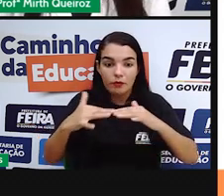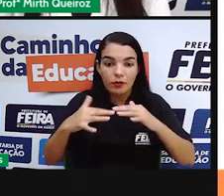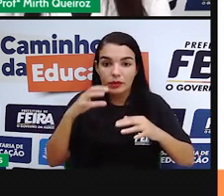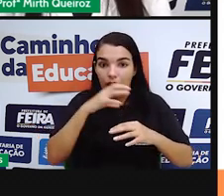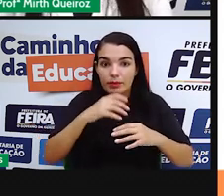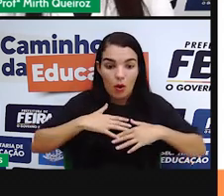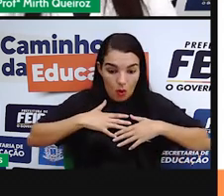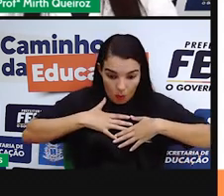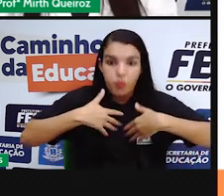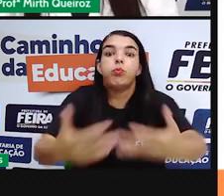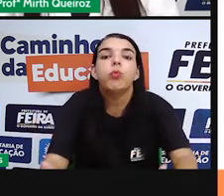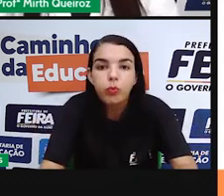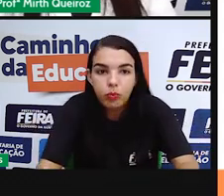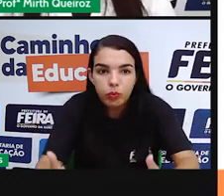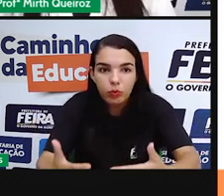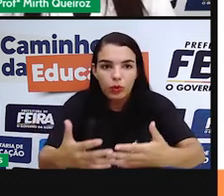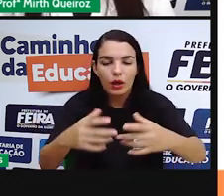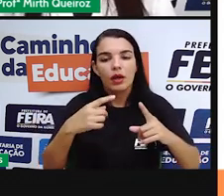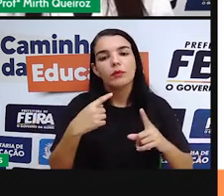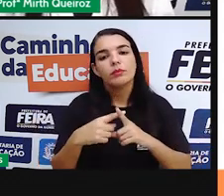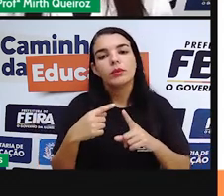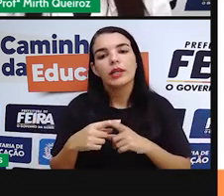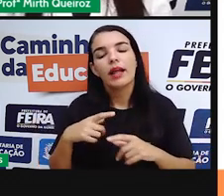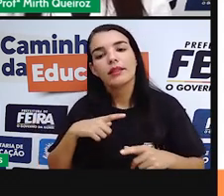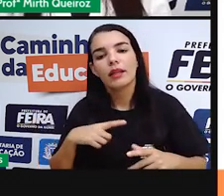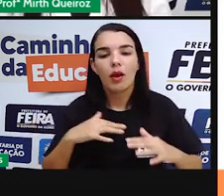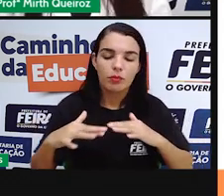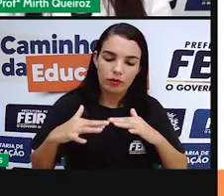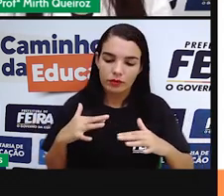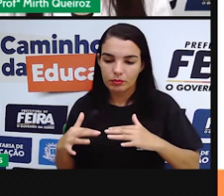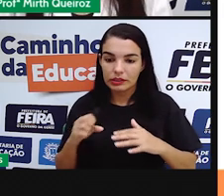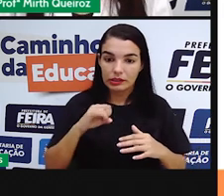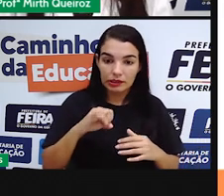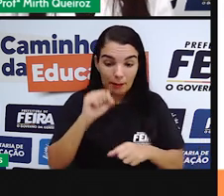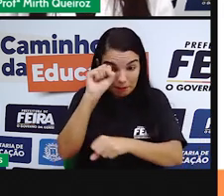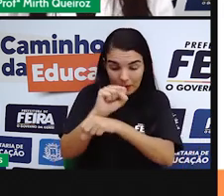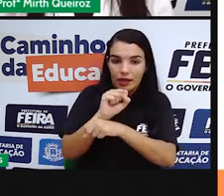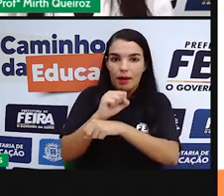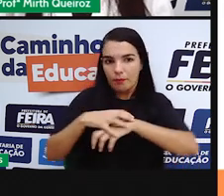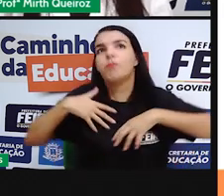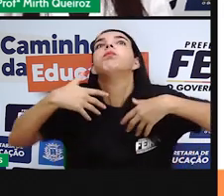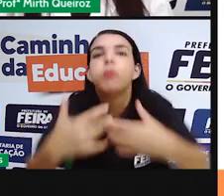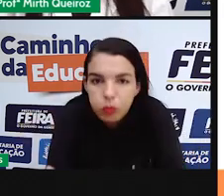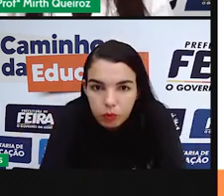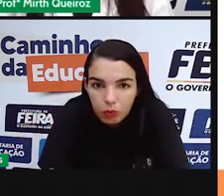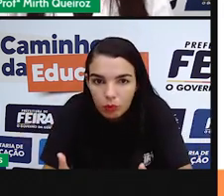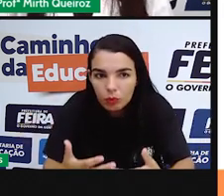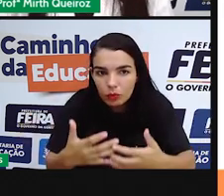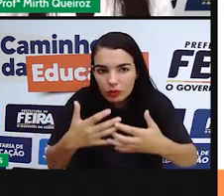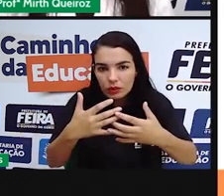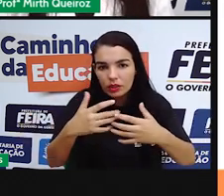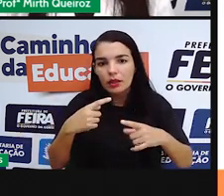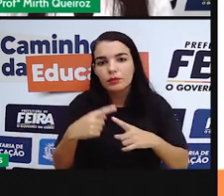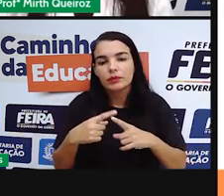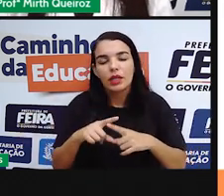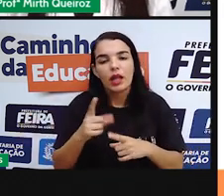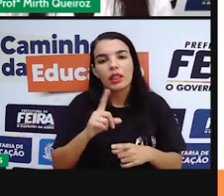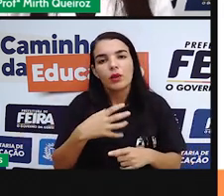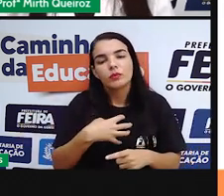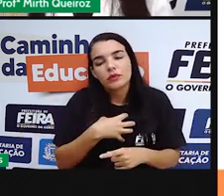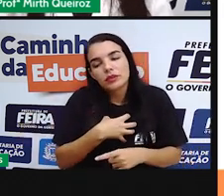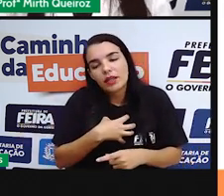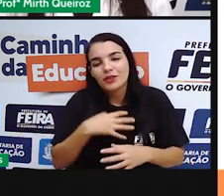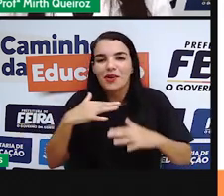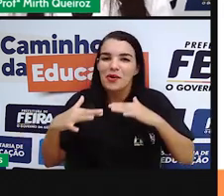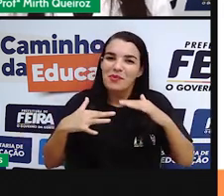também estava em movimento e parou repentinamente, né? Então, por isso que a gente não sente aí o movimento